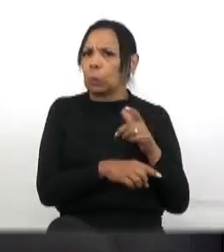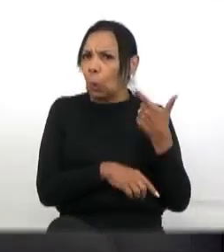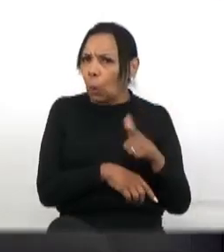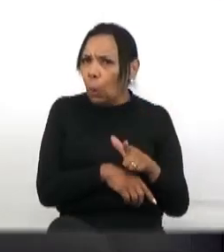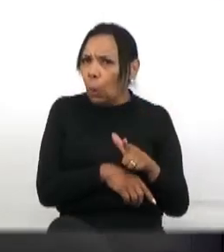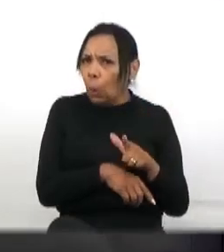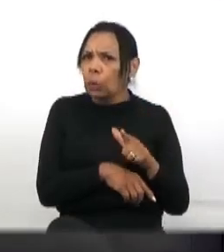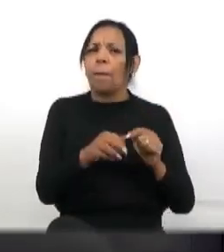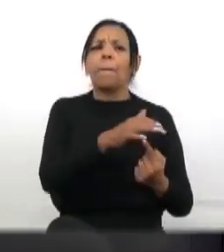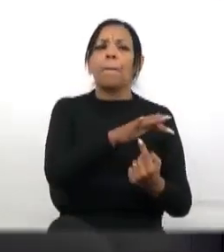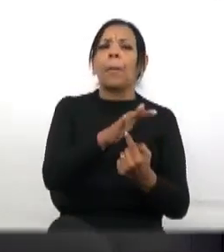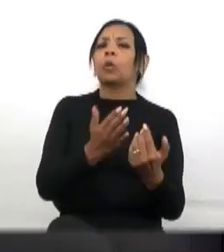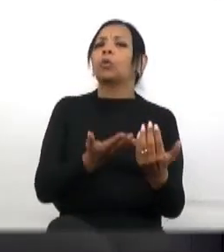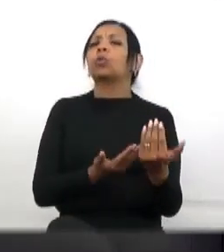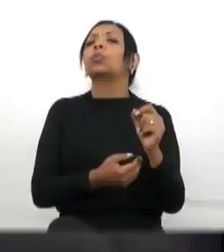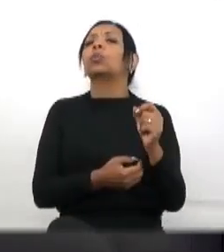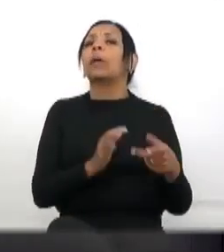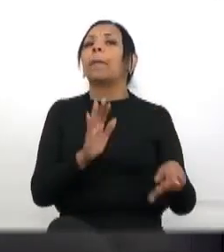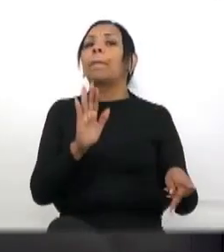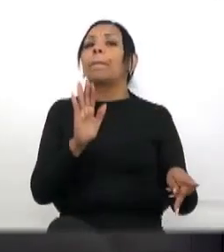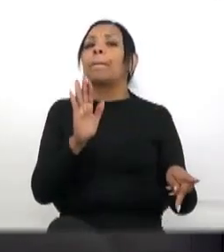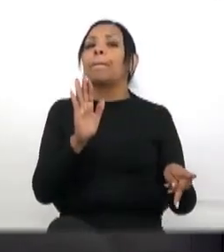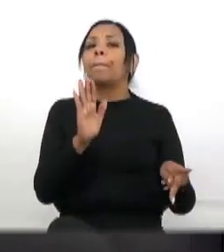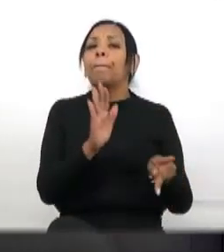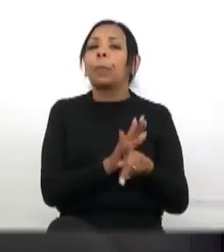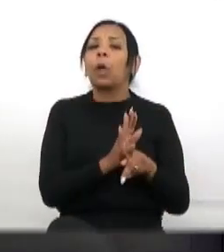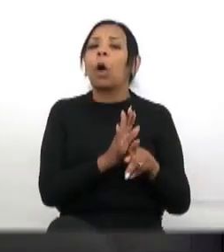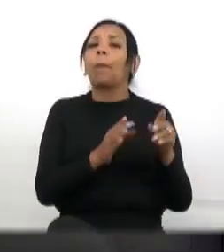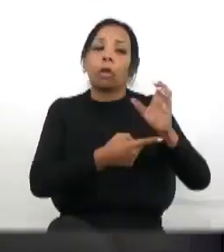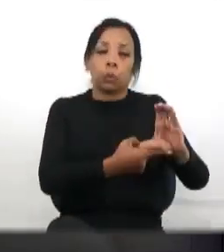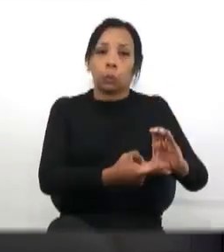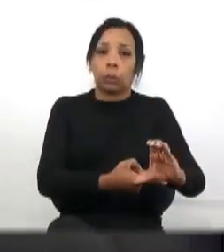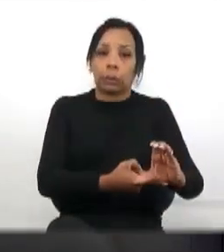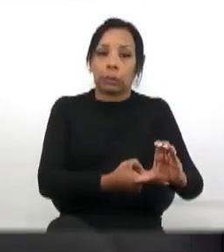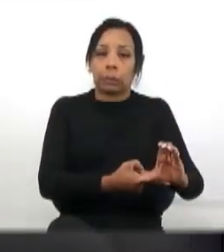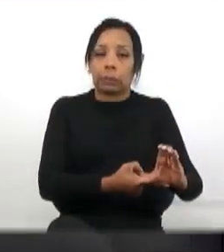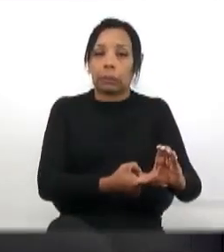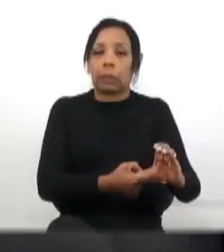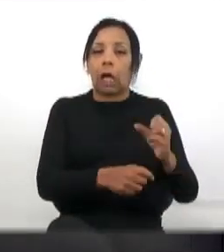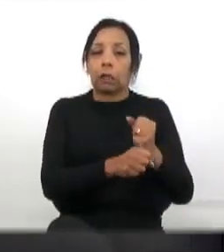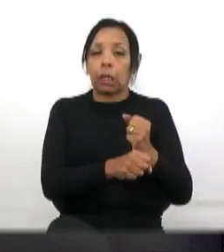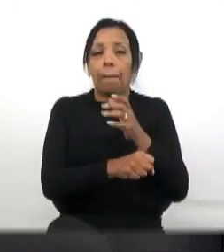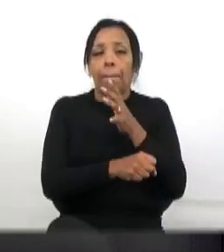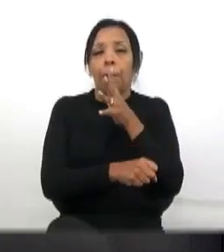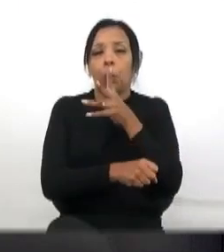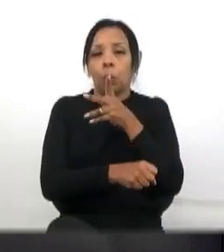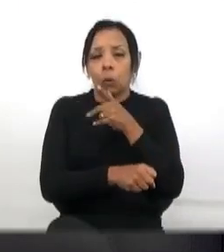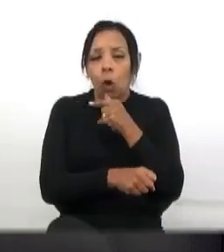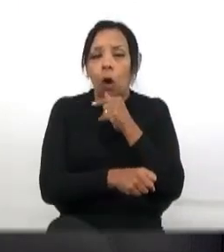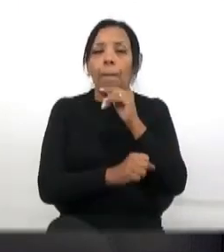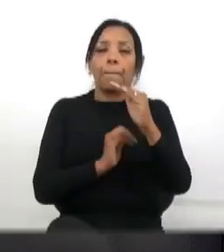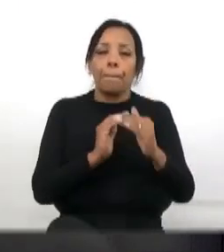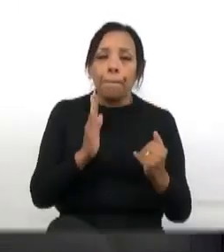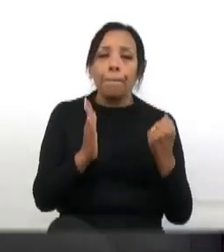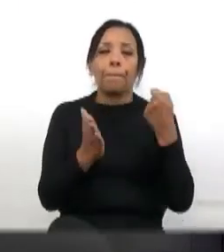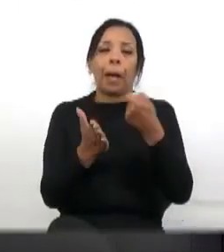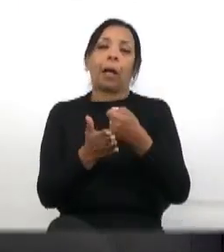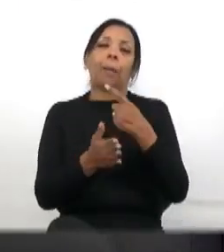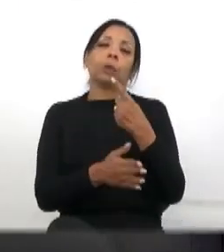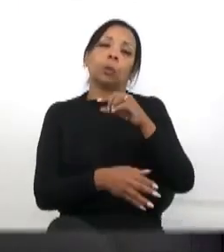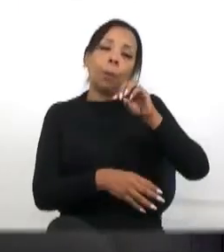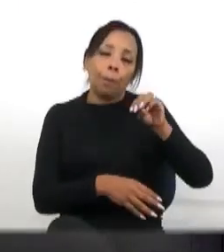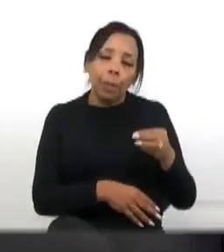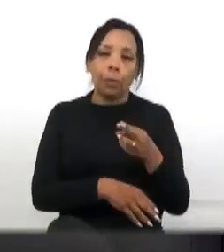onde vem o dinheiro? Do estado, está atrasada e já vai custar quase um milhão a mais do que custaria, jardim